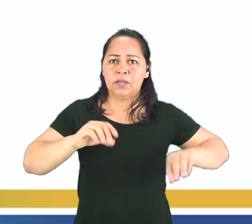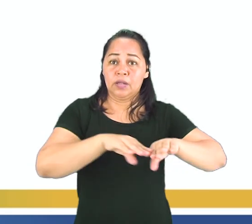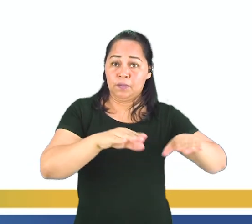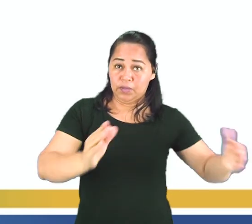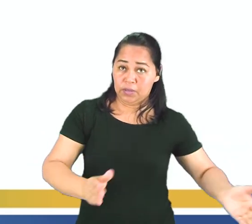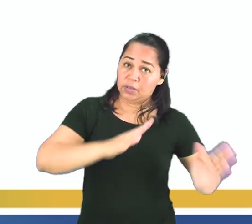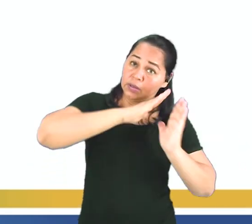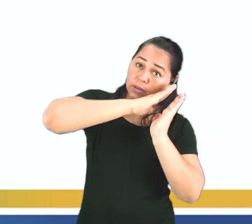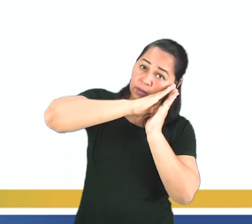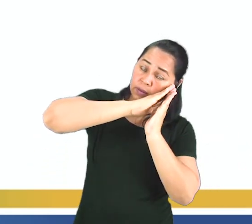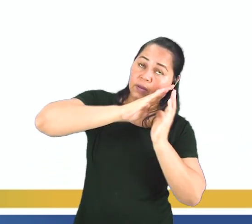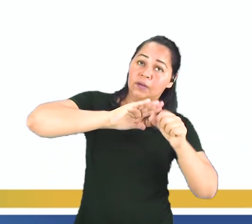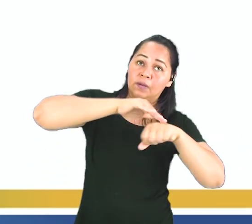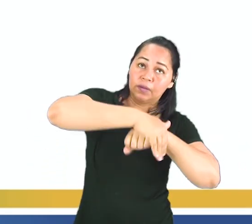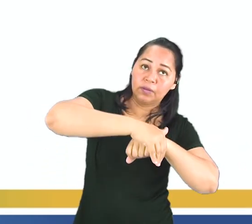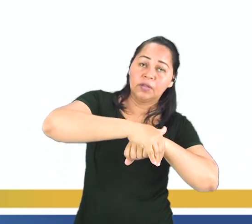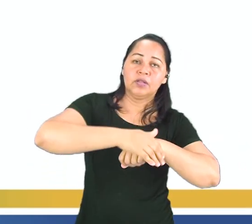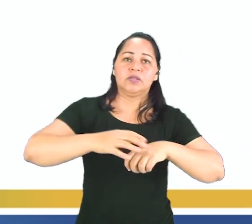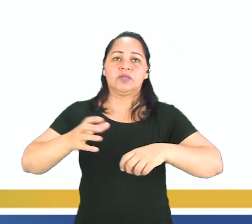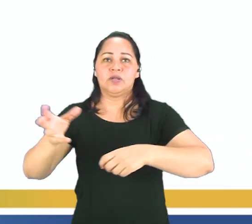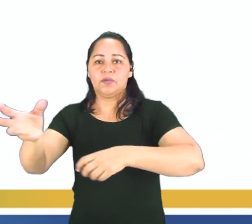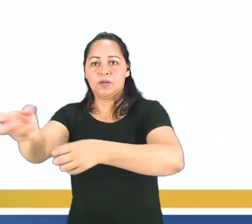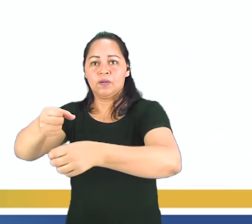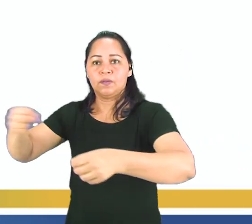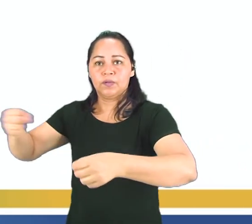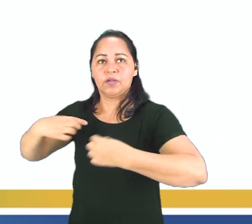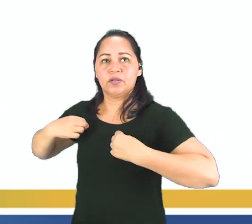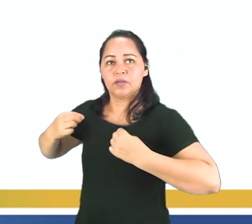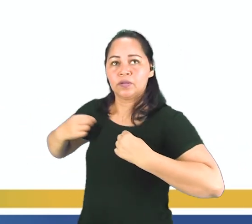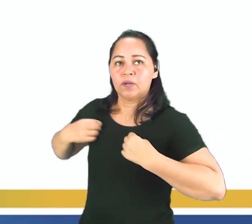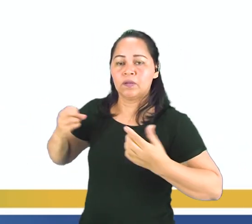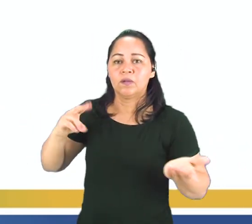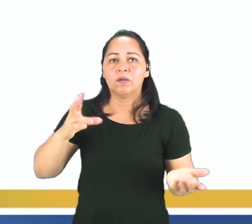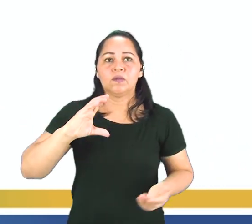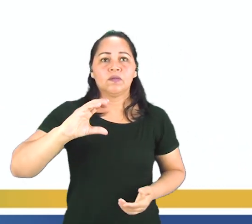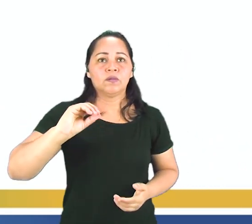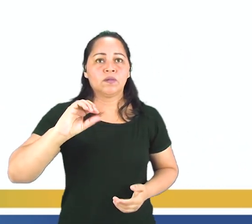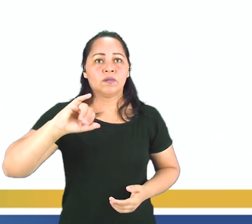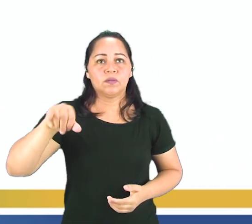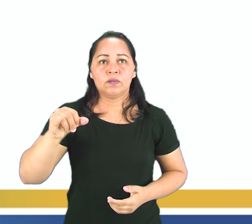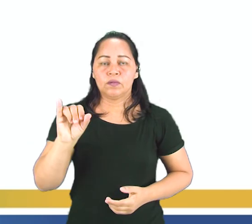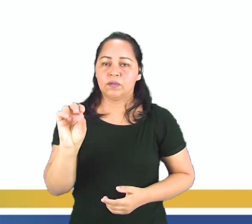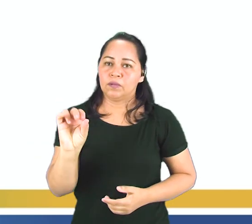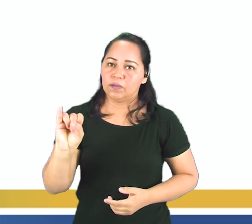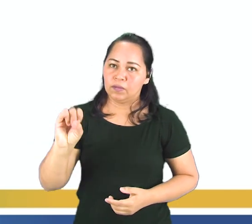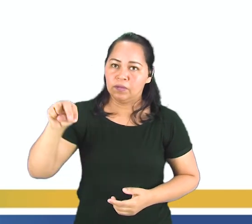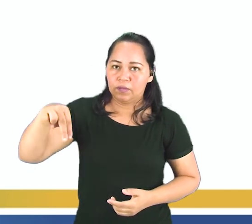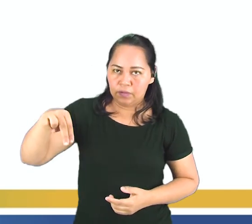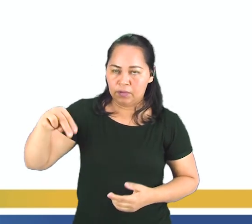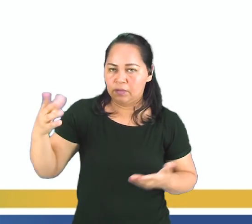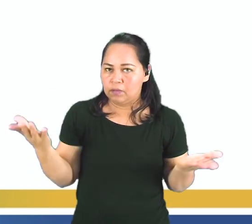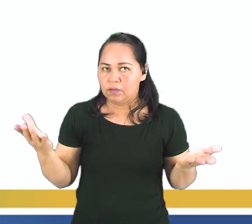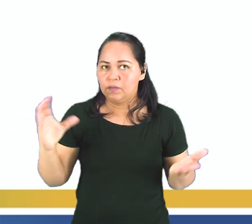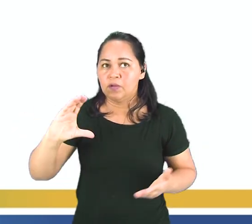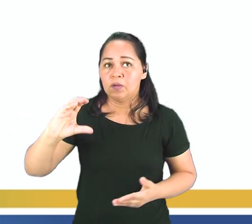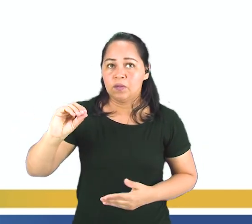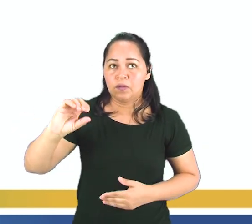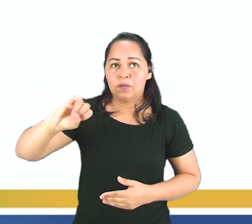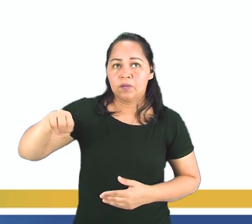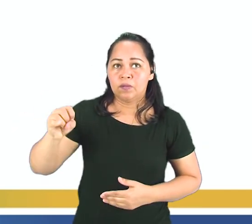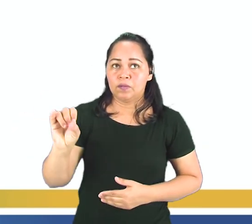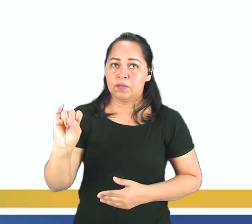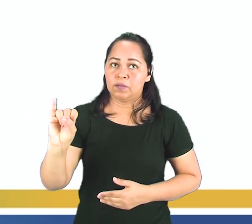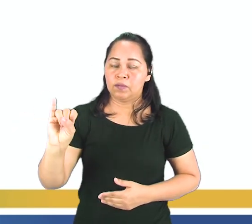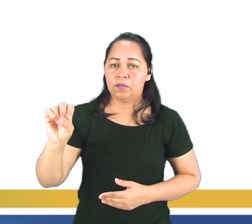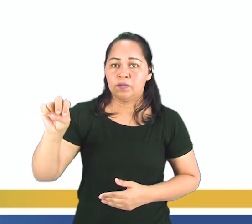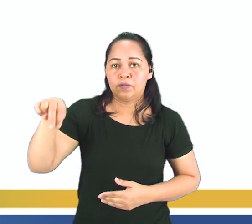noite. Se chama ropera de noite. Ou se chama corrin. Se você prestou bastante atenção na aula. Você vai ver que não é